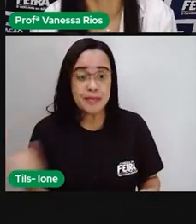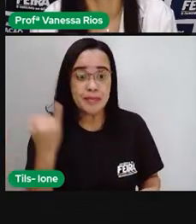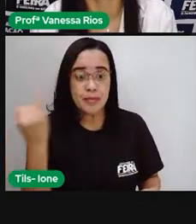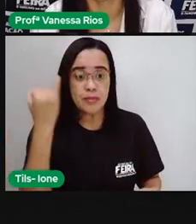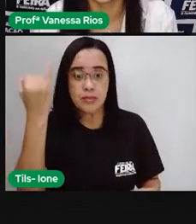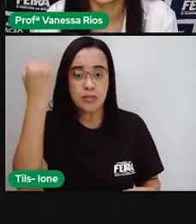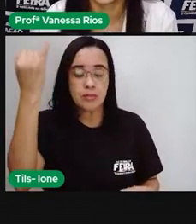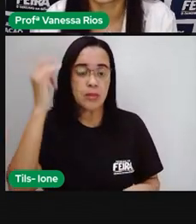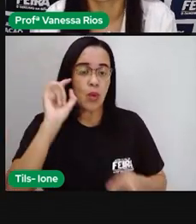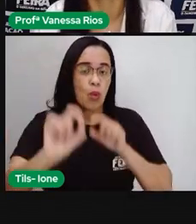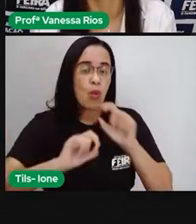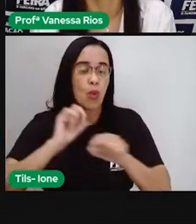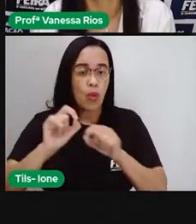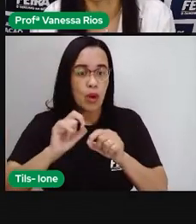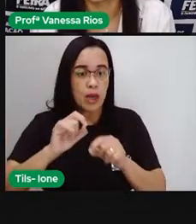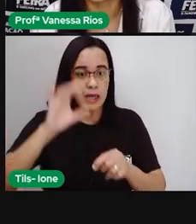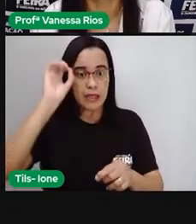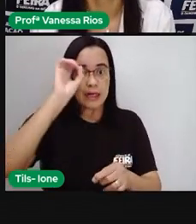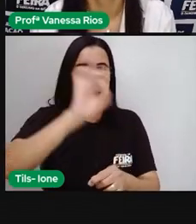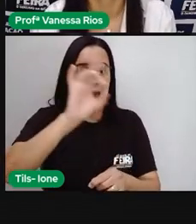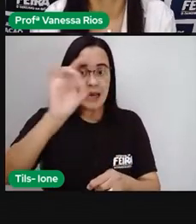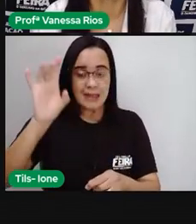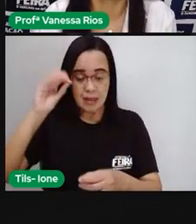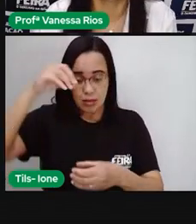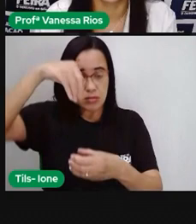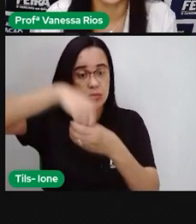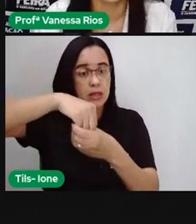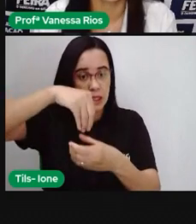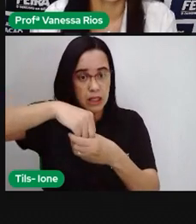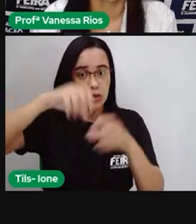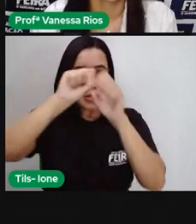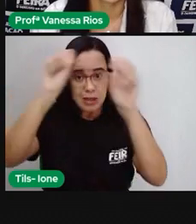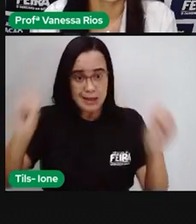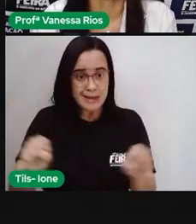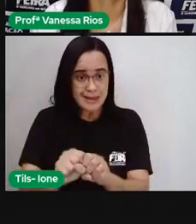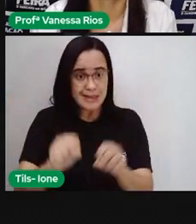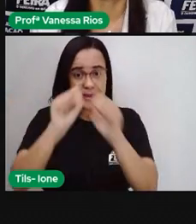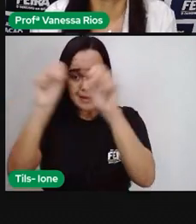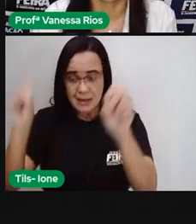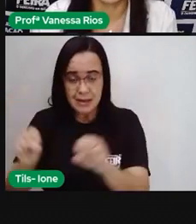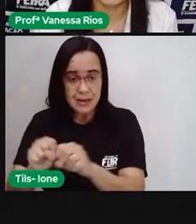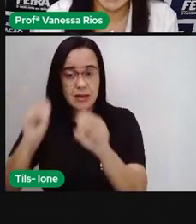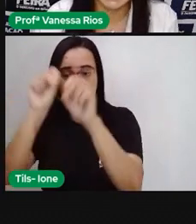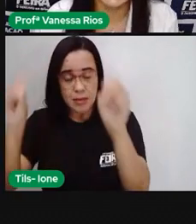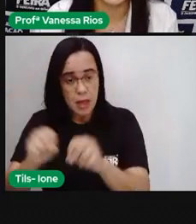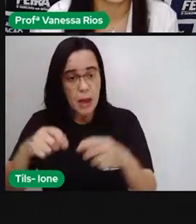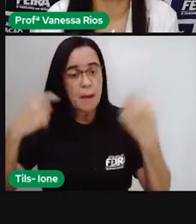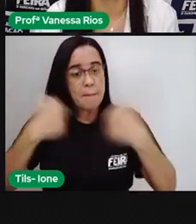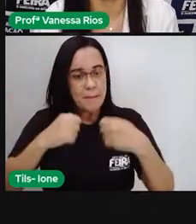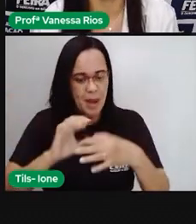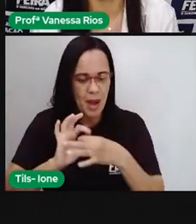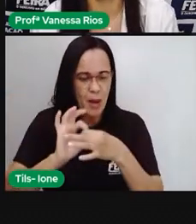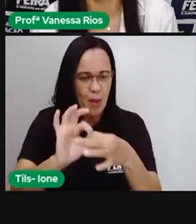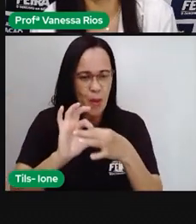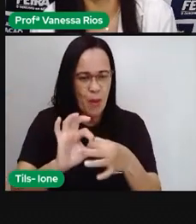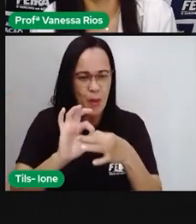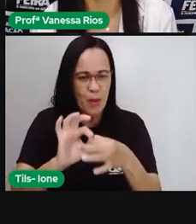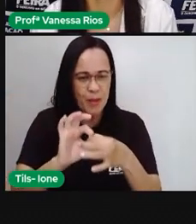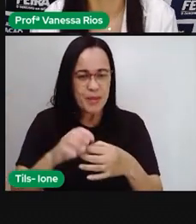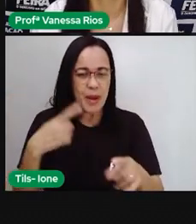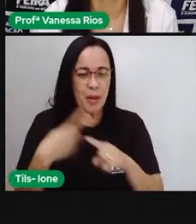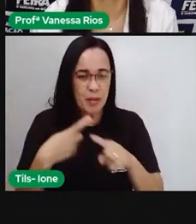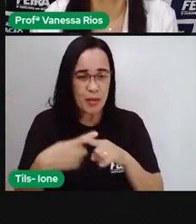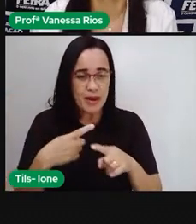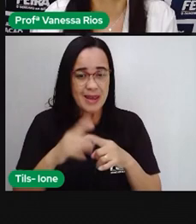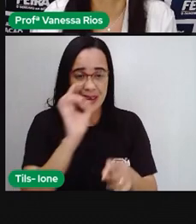Que os nossos órgãos e os nossos sistemas funcionem aí de forma combinada, cada um desempenhando o seu